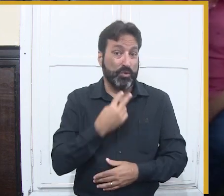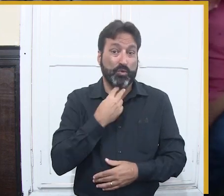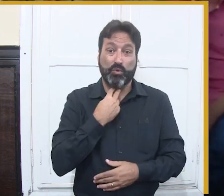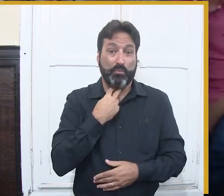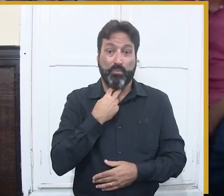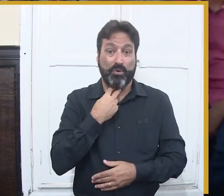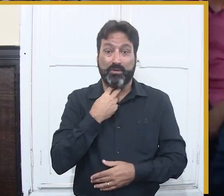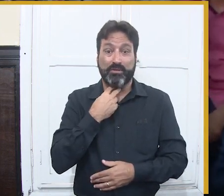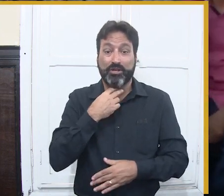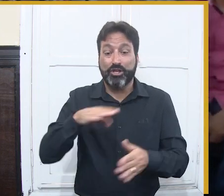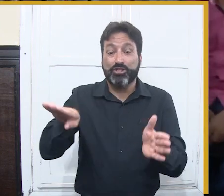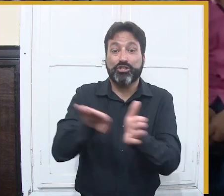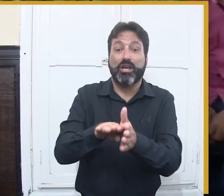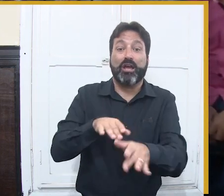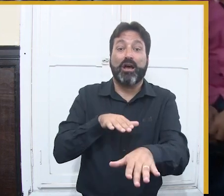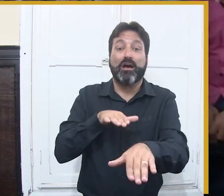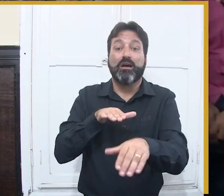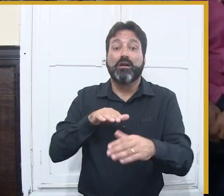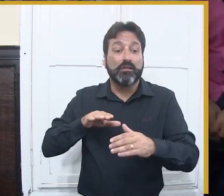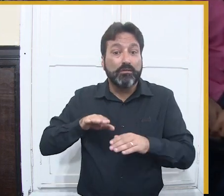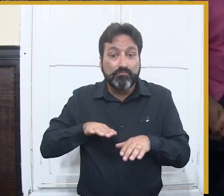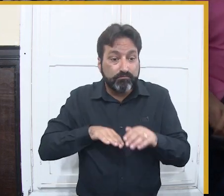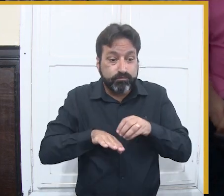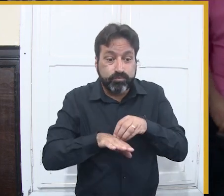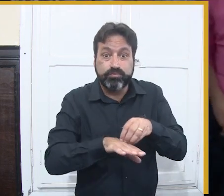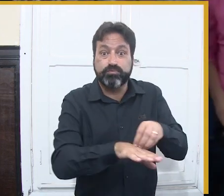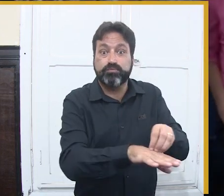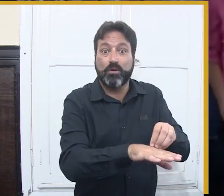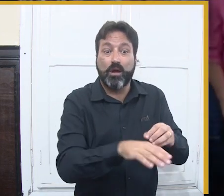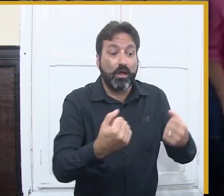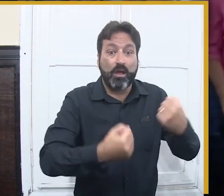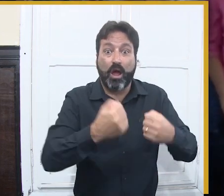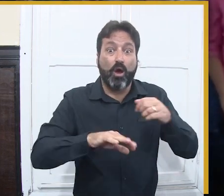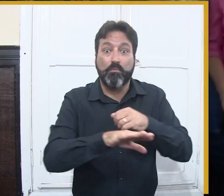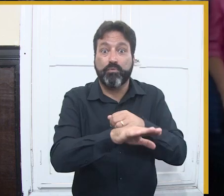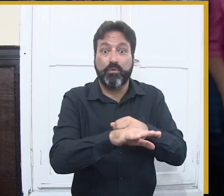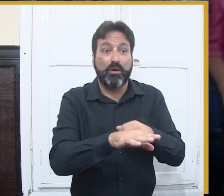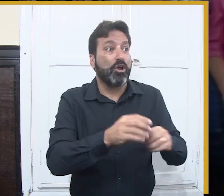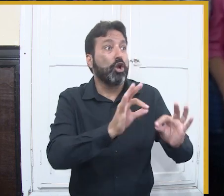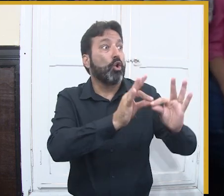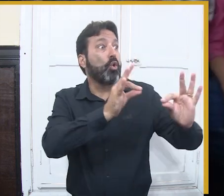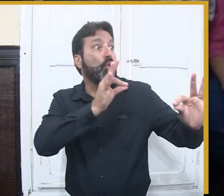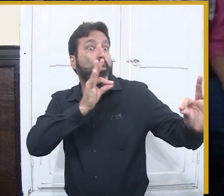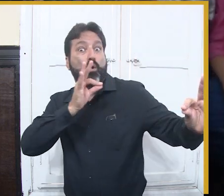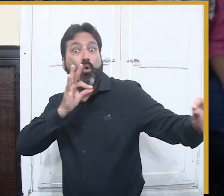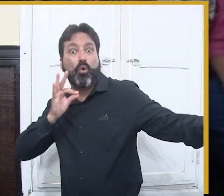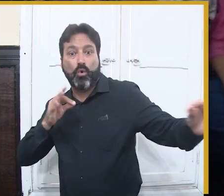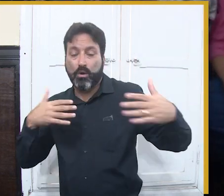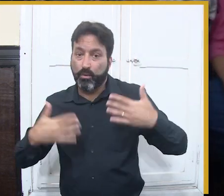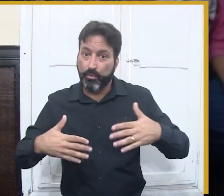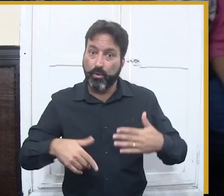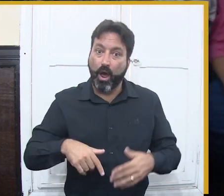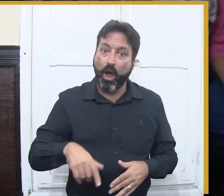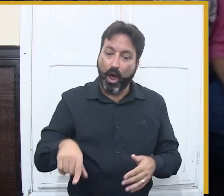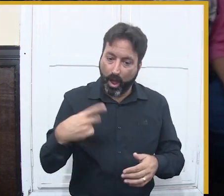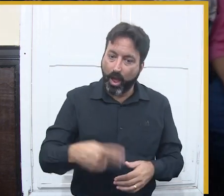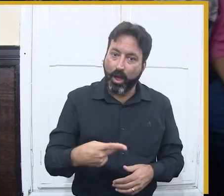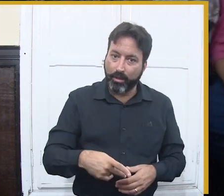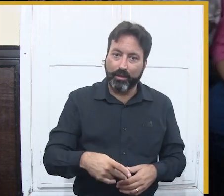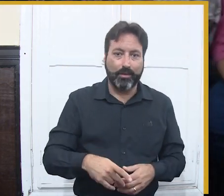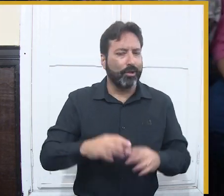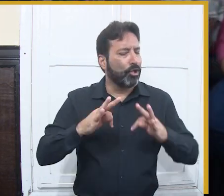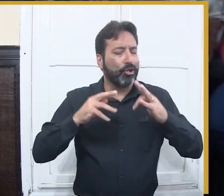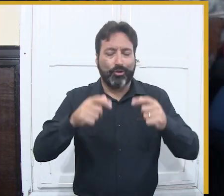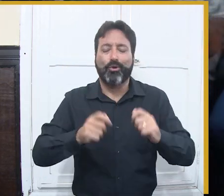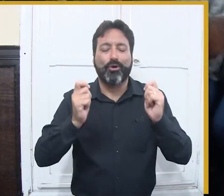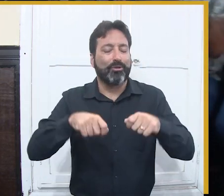Ronaldo disse para levar saudade. A impressão que eles vão levar de Campina é o que acontece em outra cidade que não compensa citar